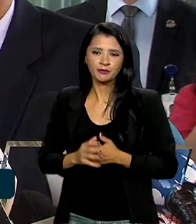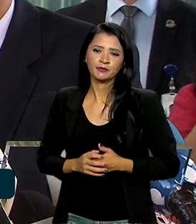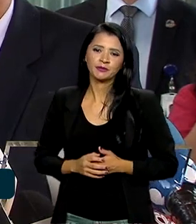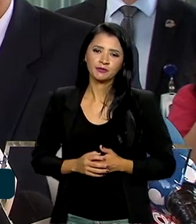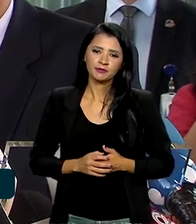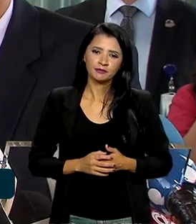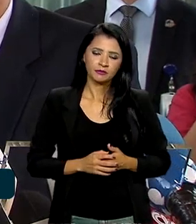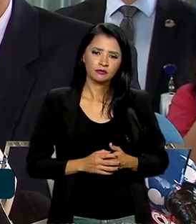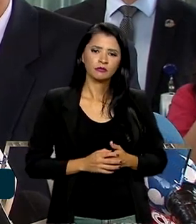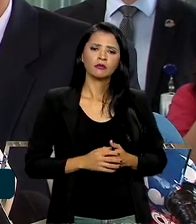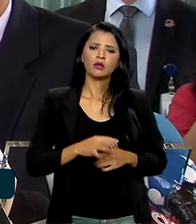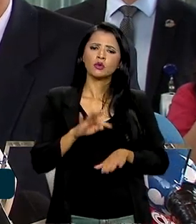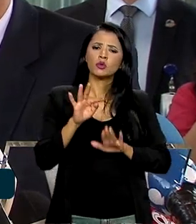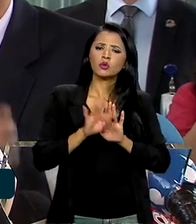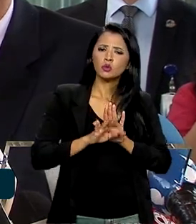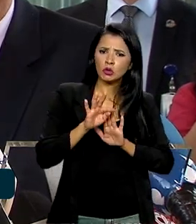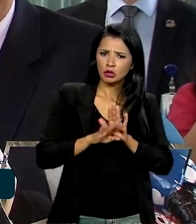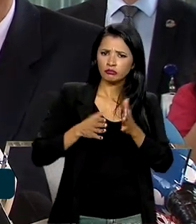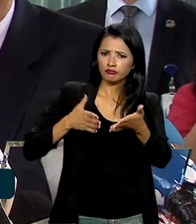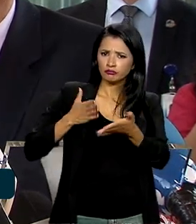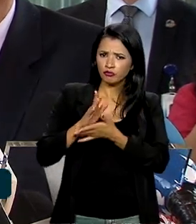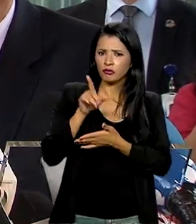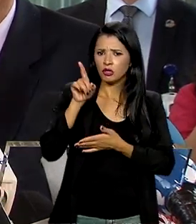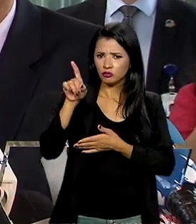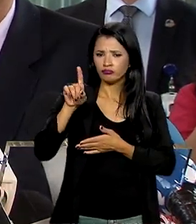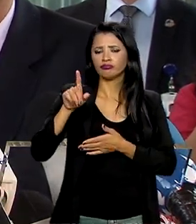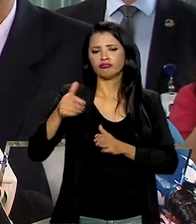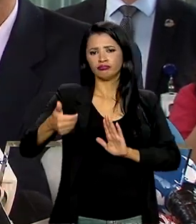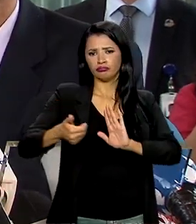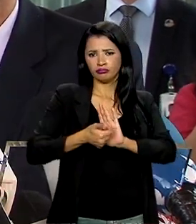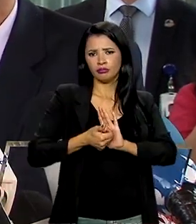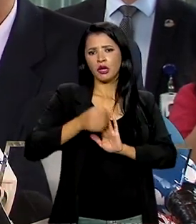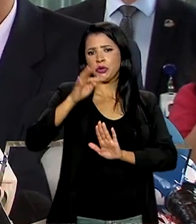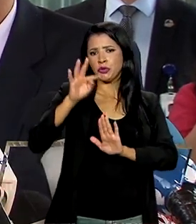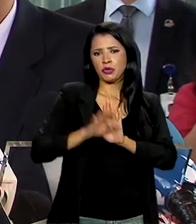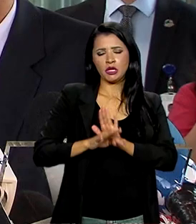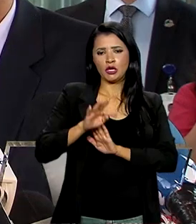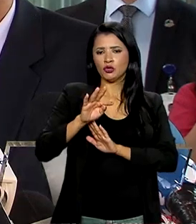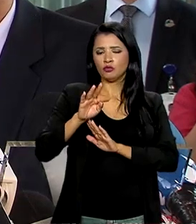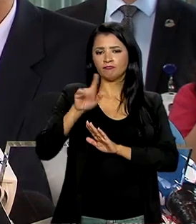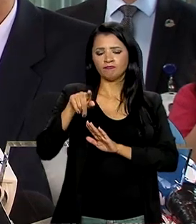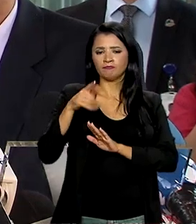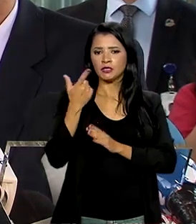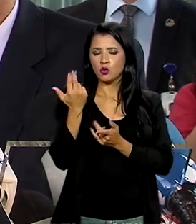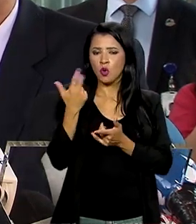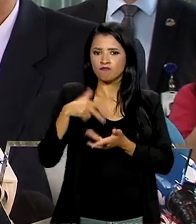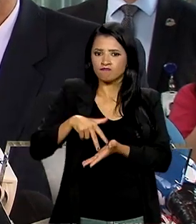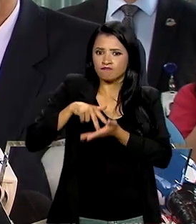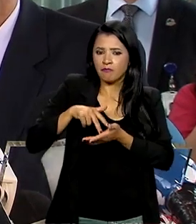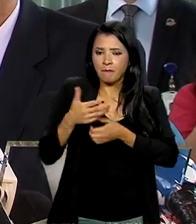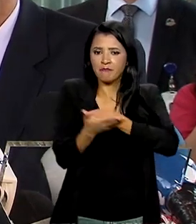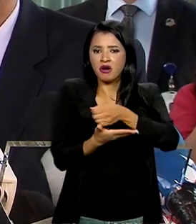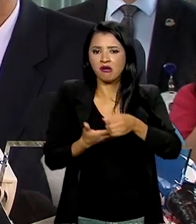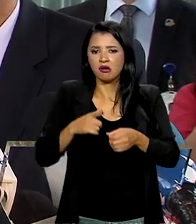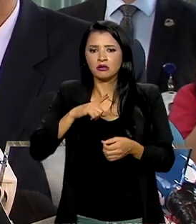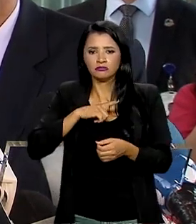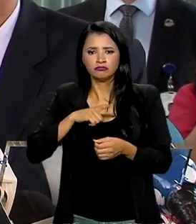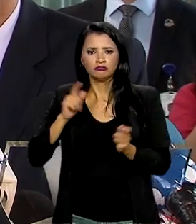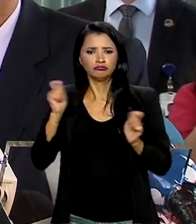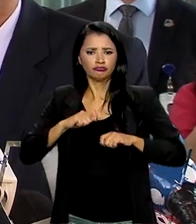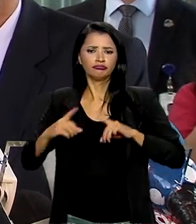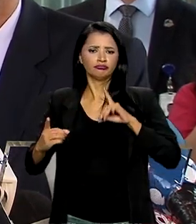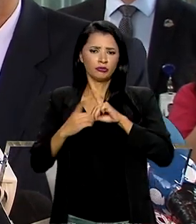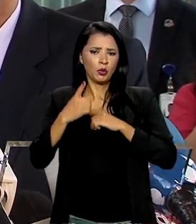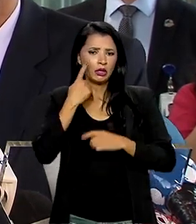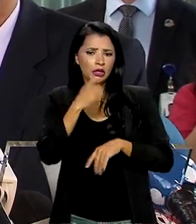O texto aprovado na Câmara é um texto cuja espinha dorsal atende tranquilamente aos